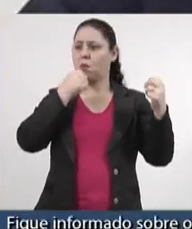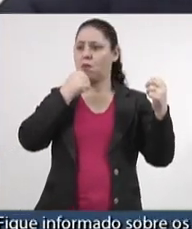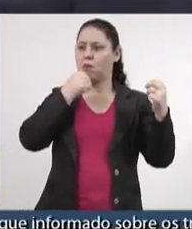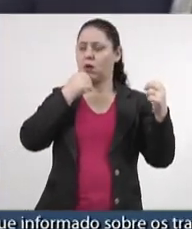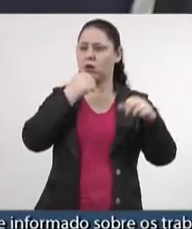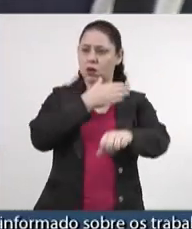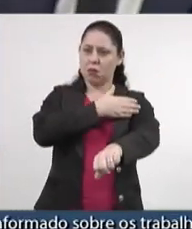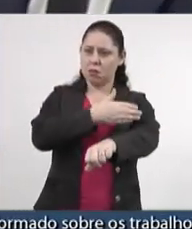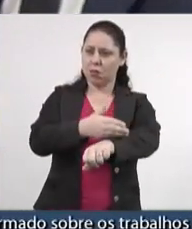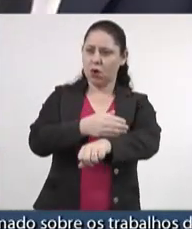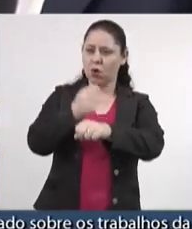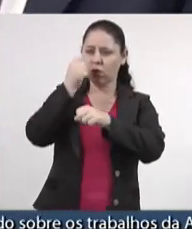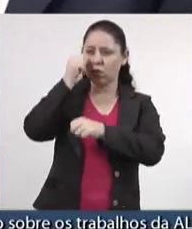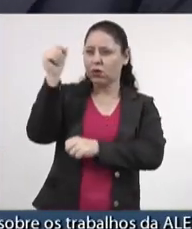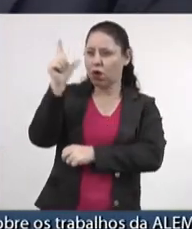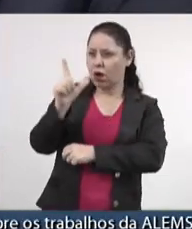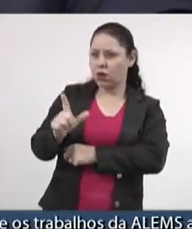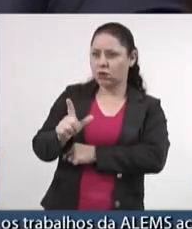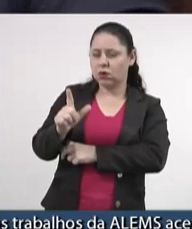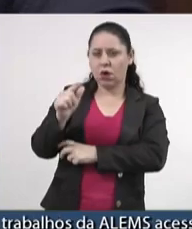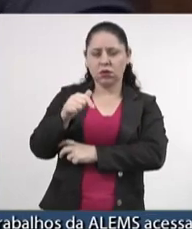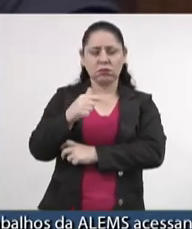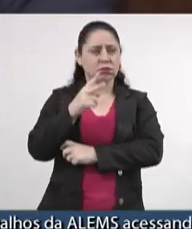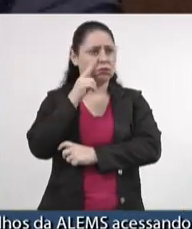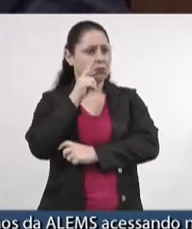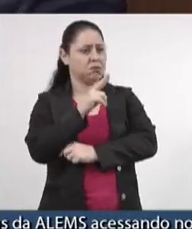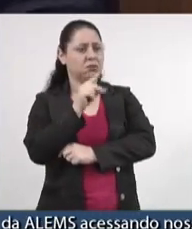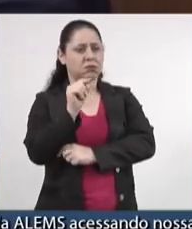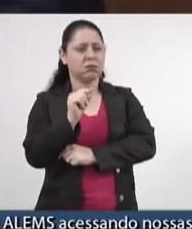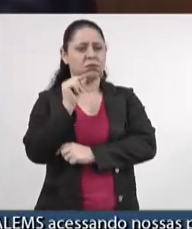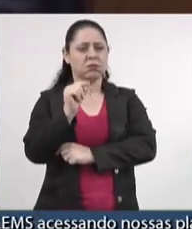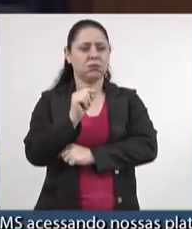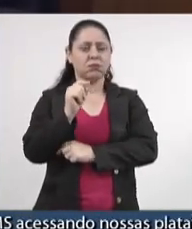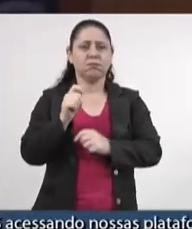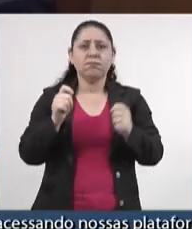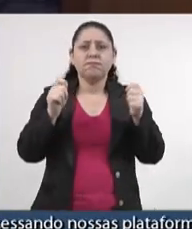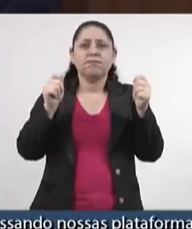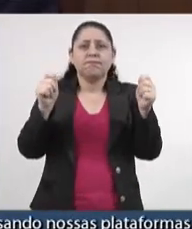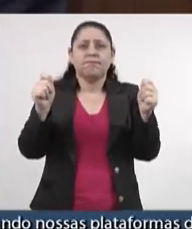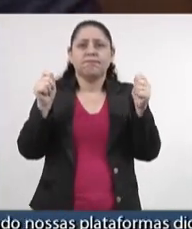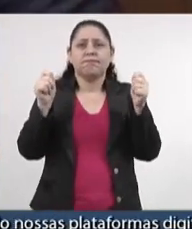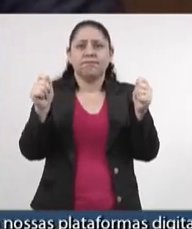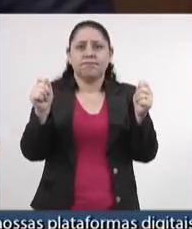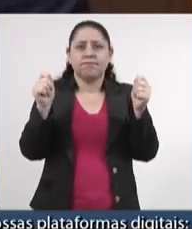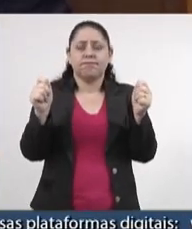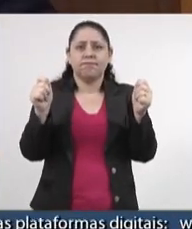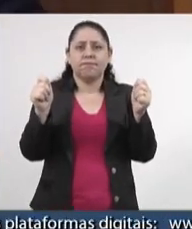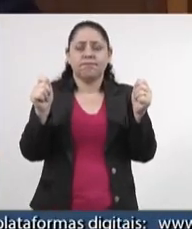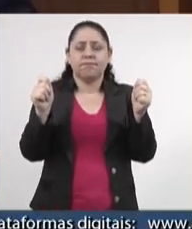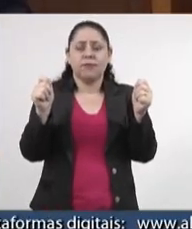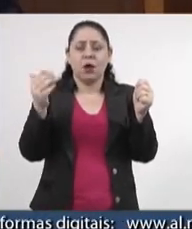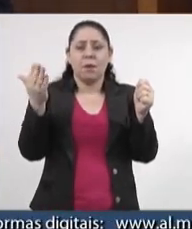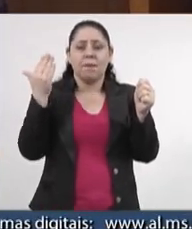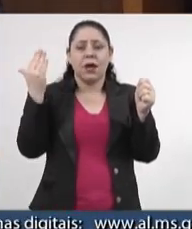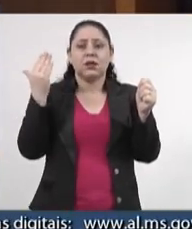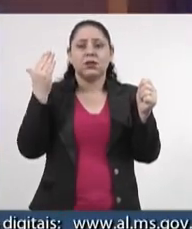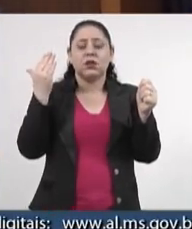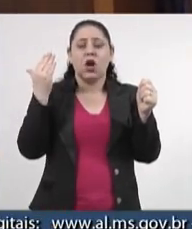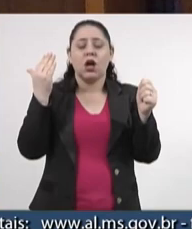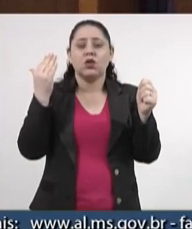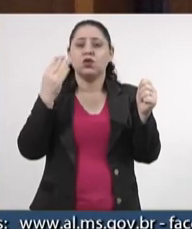branco, de olho azul, aqui na imagem, que segura uma plaquinha, plaquinha que antigamente era